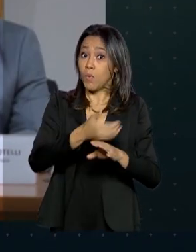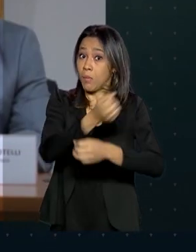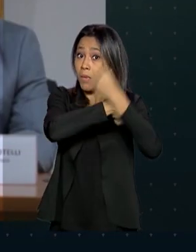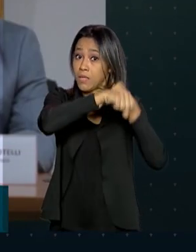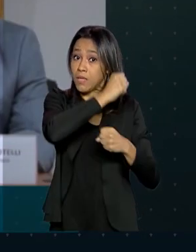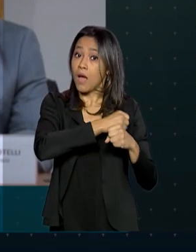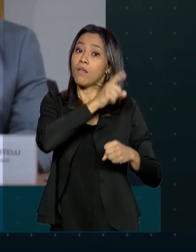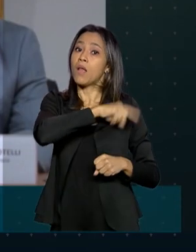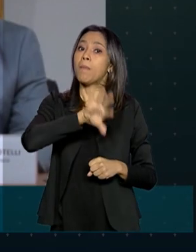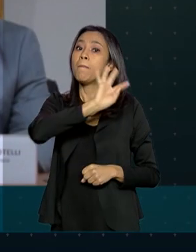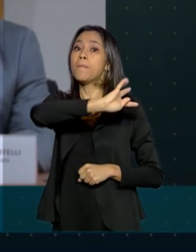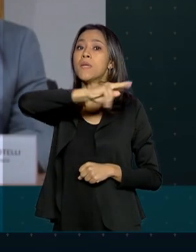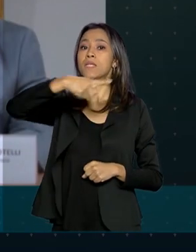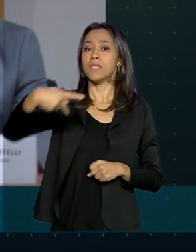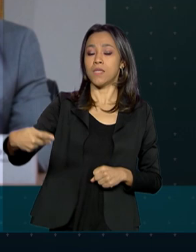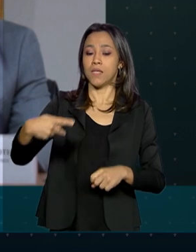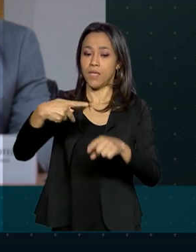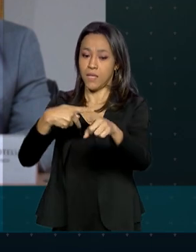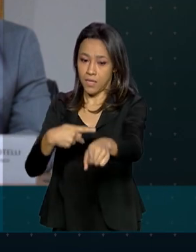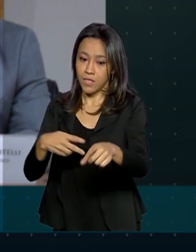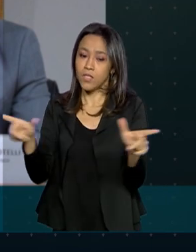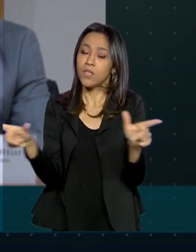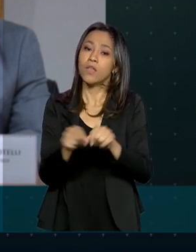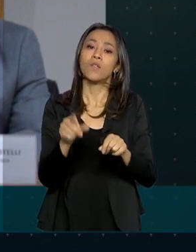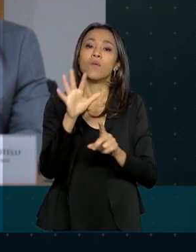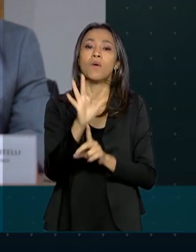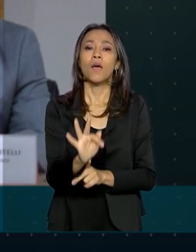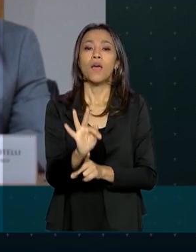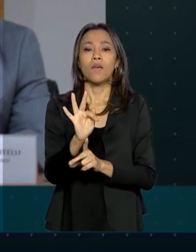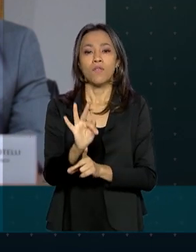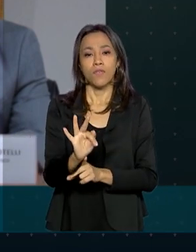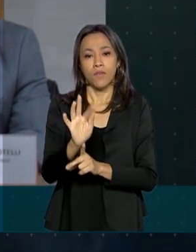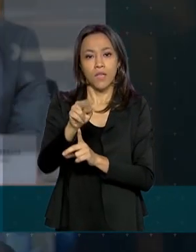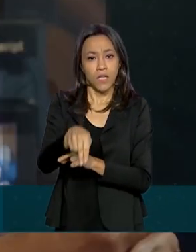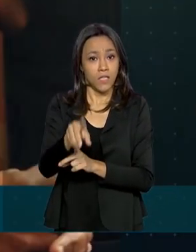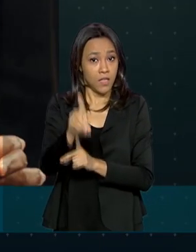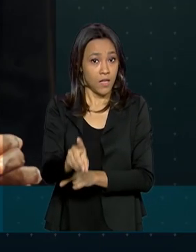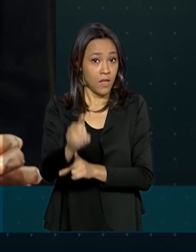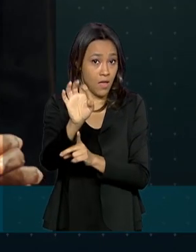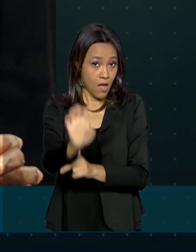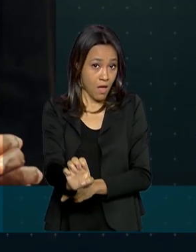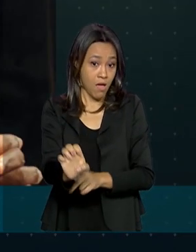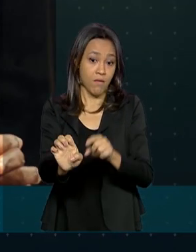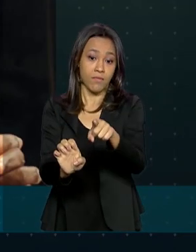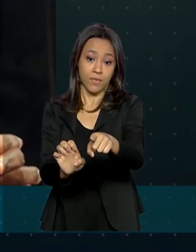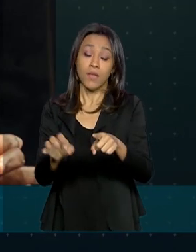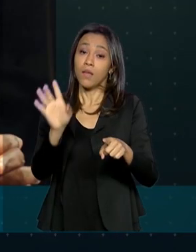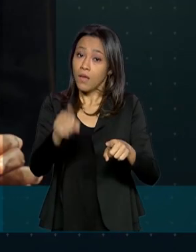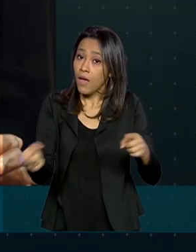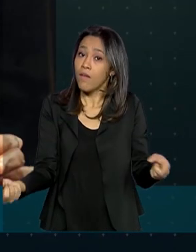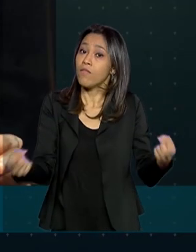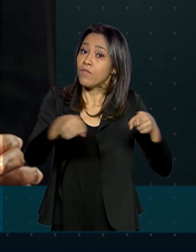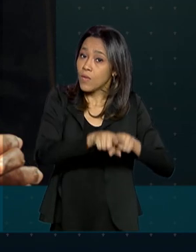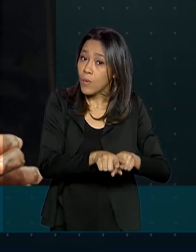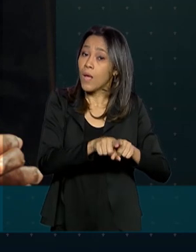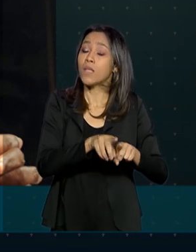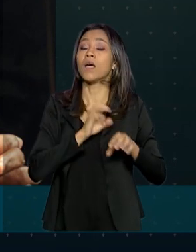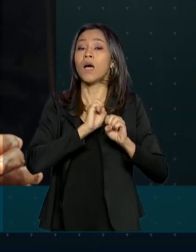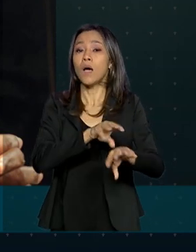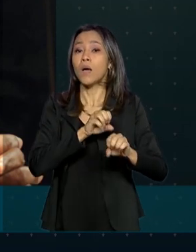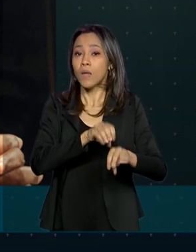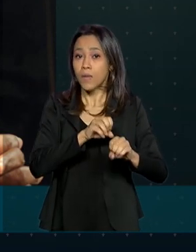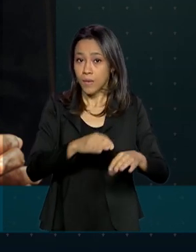Fundo Nacional de Desenvolvimento da Educação, o FNDE, autarquia vinculada ao Ministério da Educação,